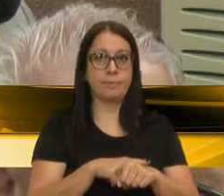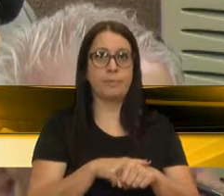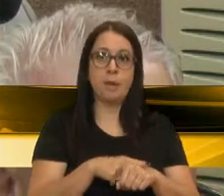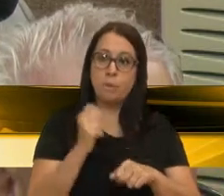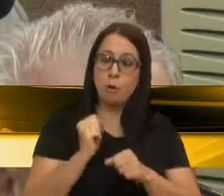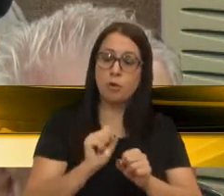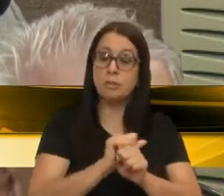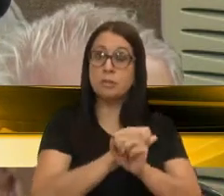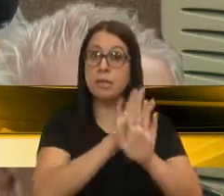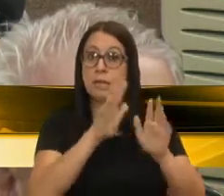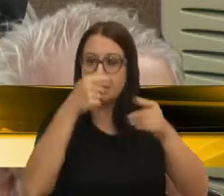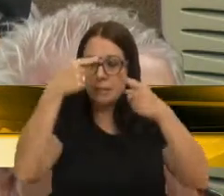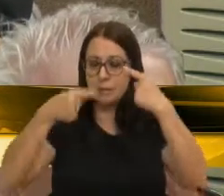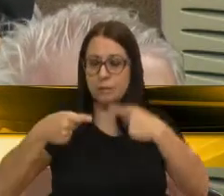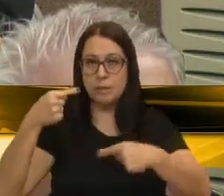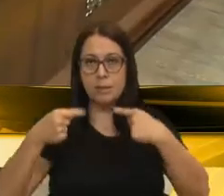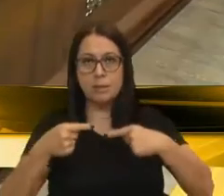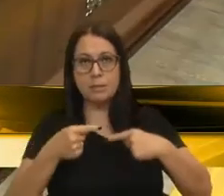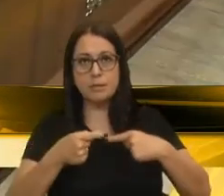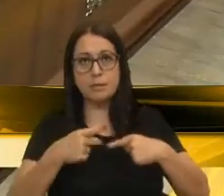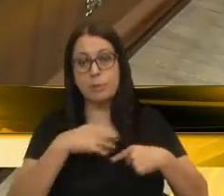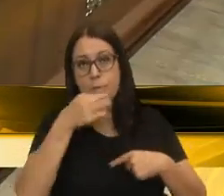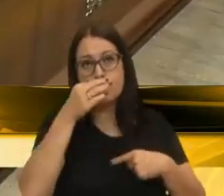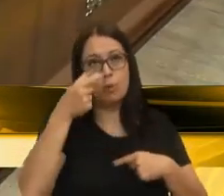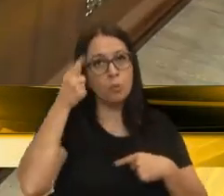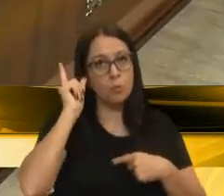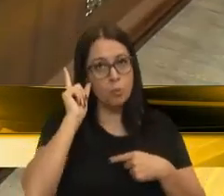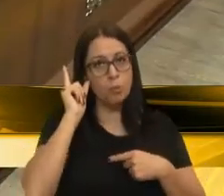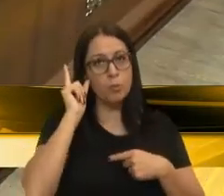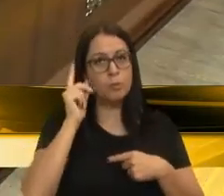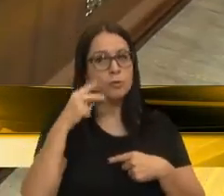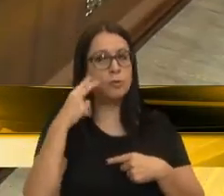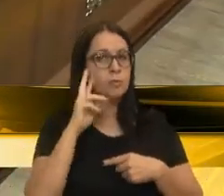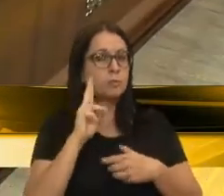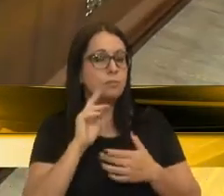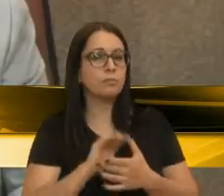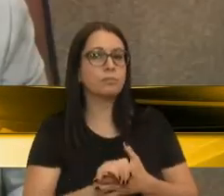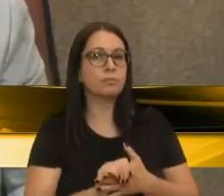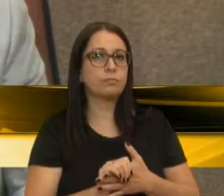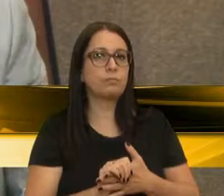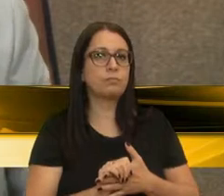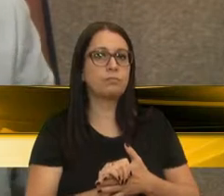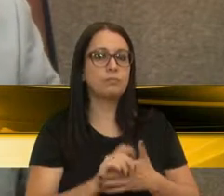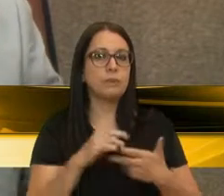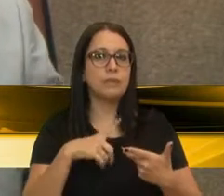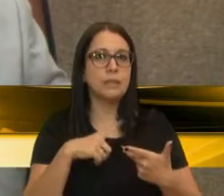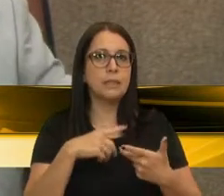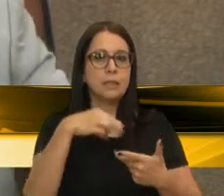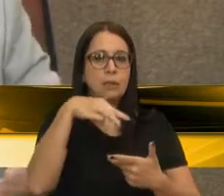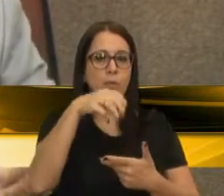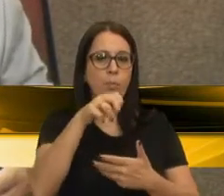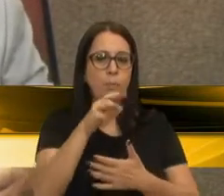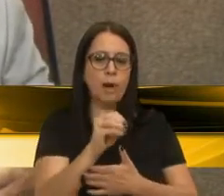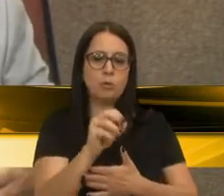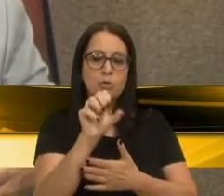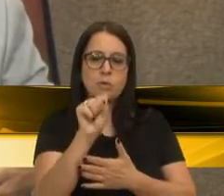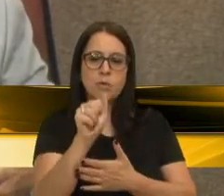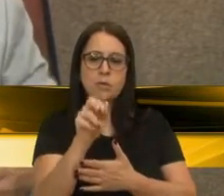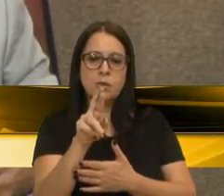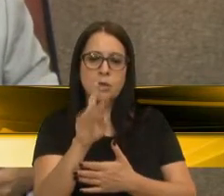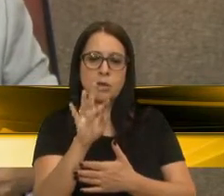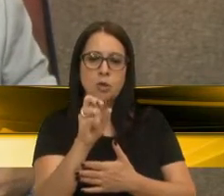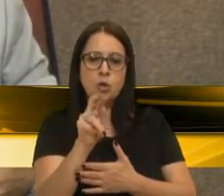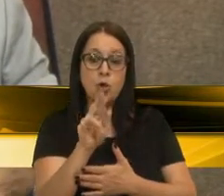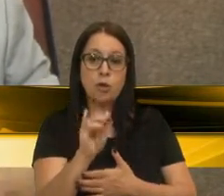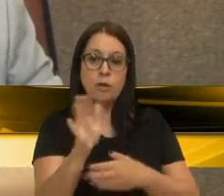esclarecer os debates. Sugerimos ontem, vereador Renato, inclusive, que a tendência era que o Mato Sartori ficasse fechado no período da festa da uva,